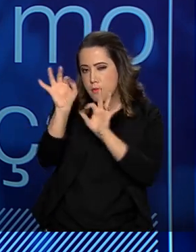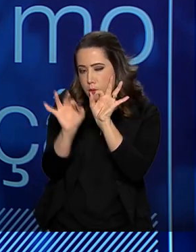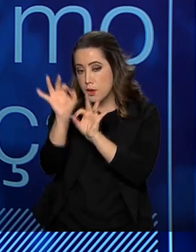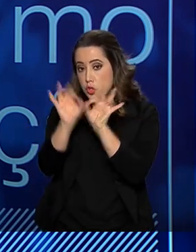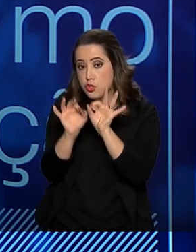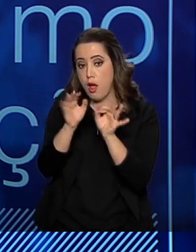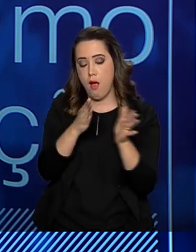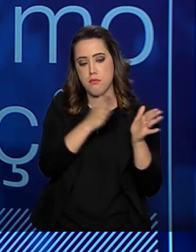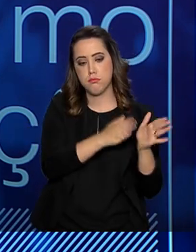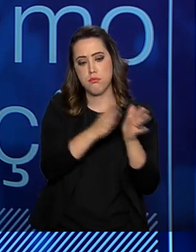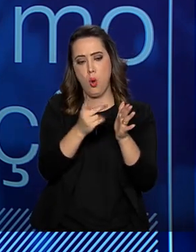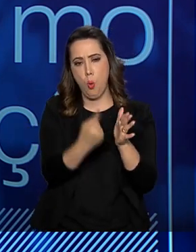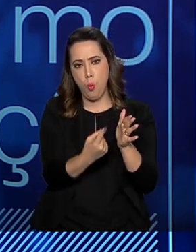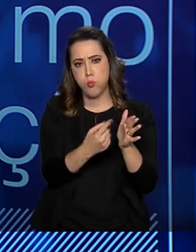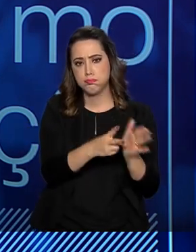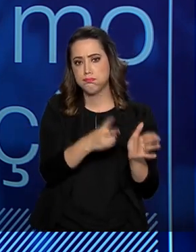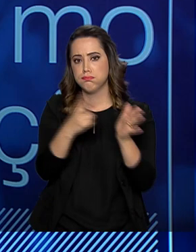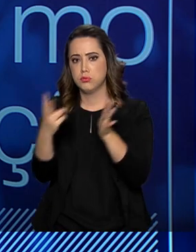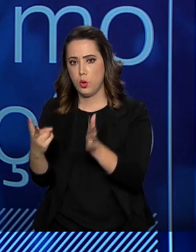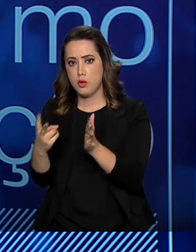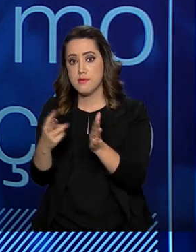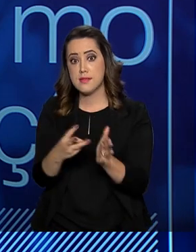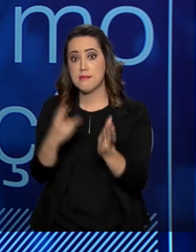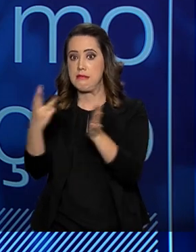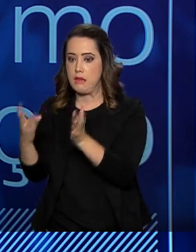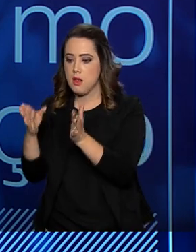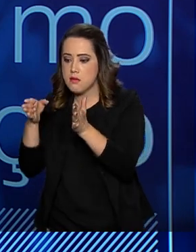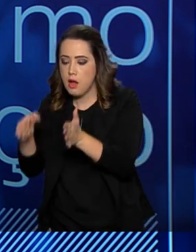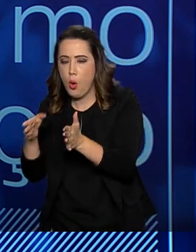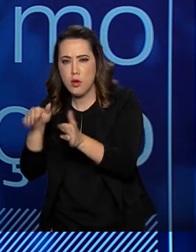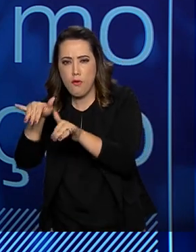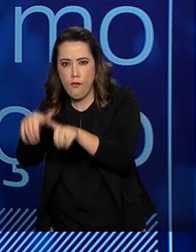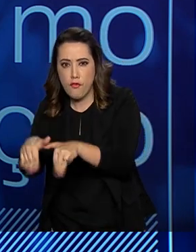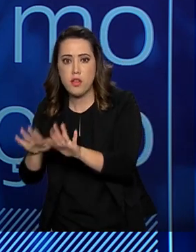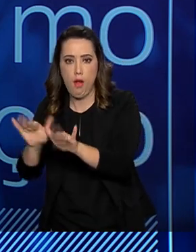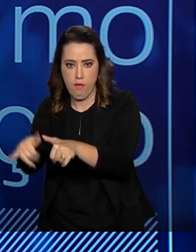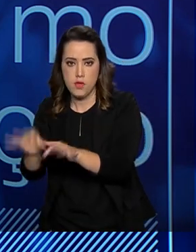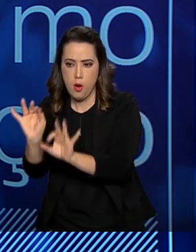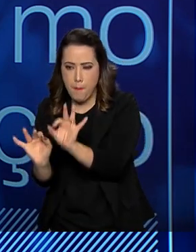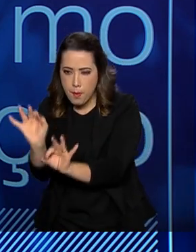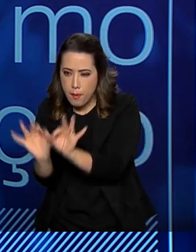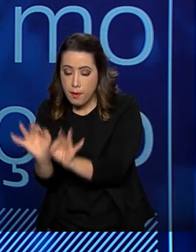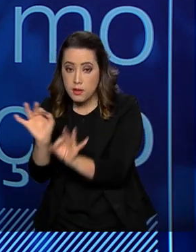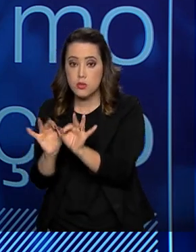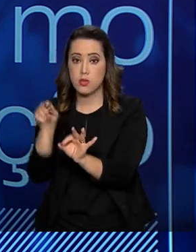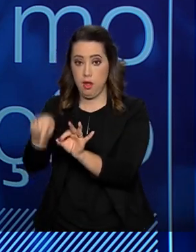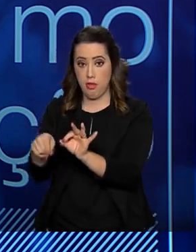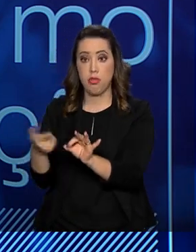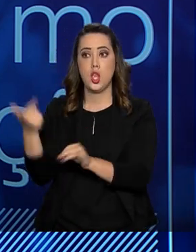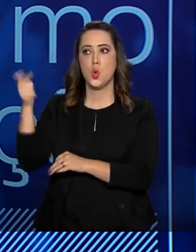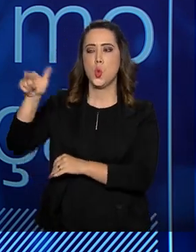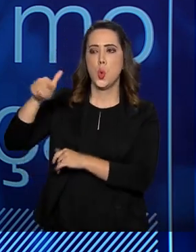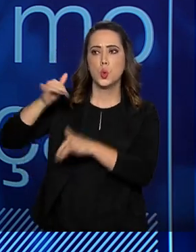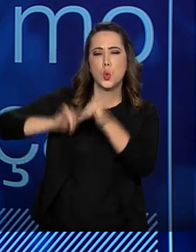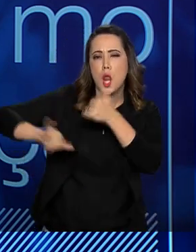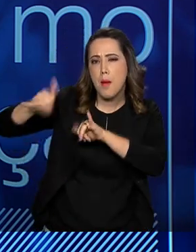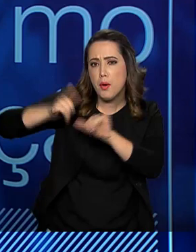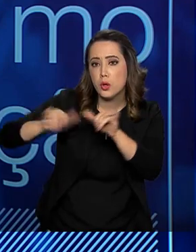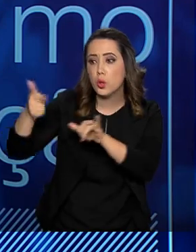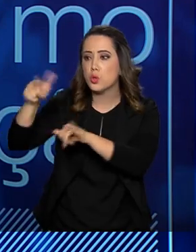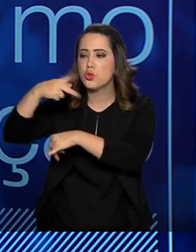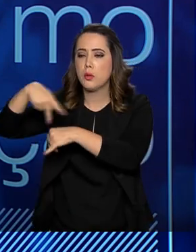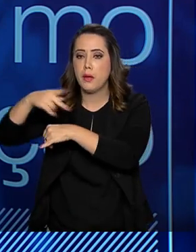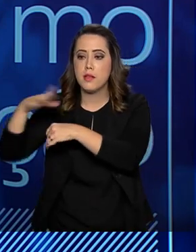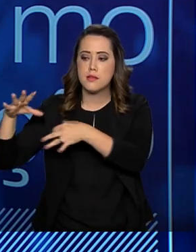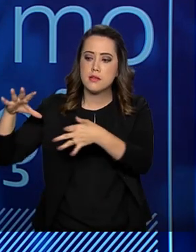fase 3, vai entrar numa fase mais final do desenvolvimento, tem um laboratório internacional que gostou tanto da vacina e